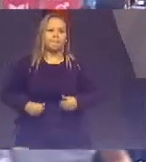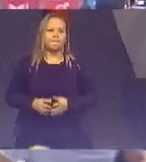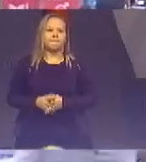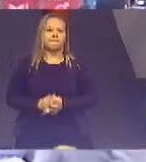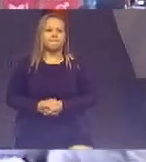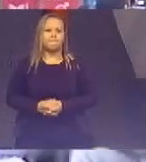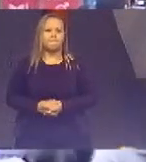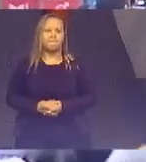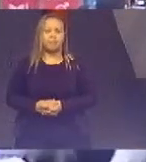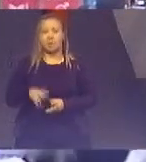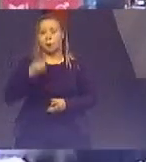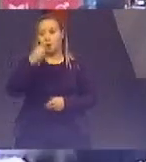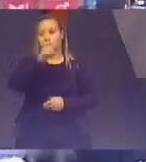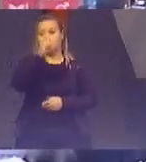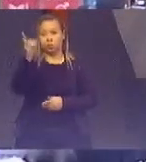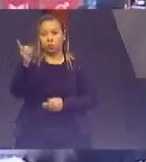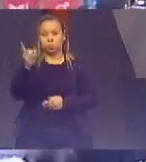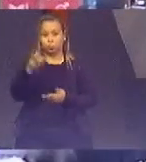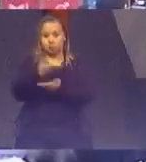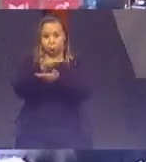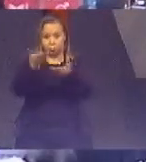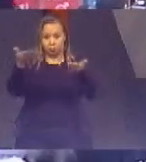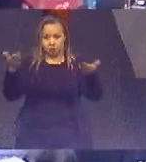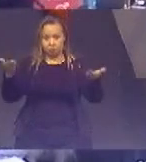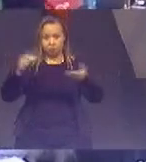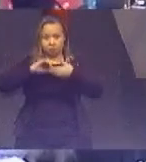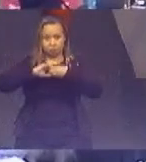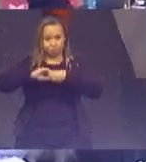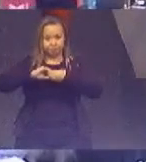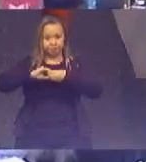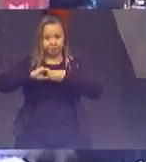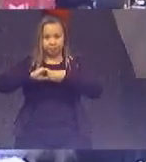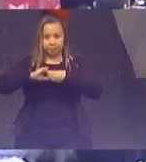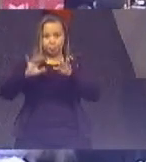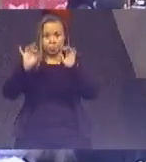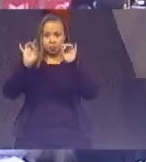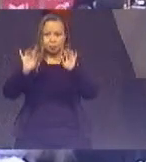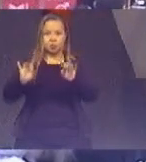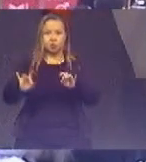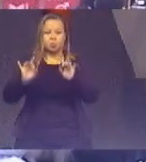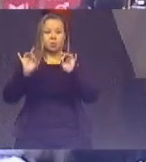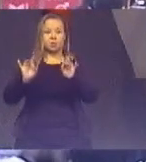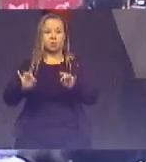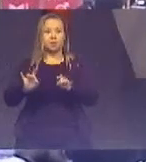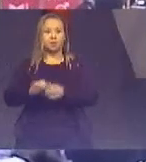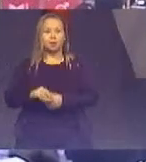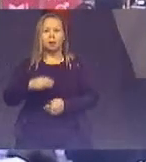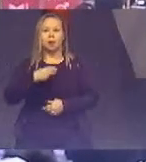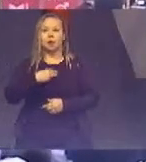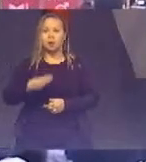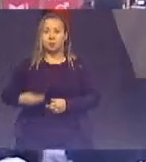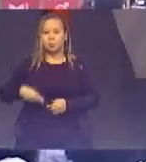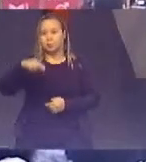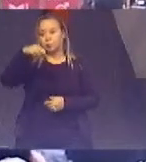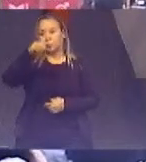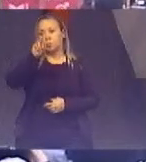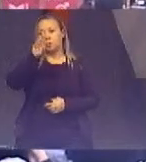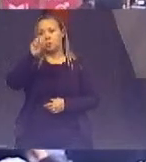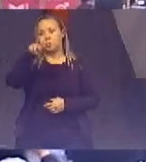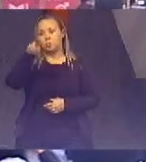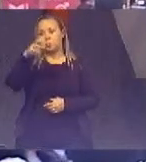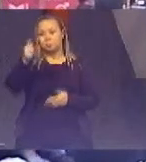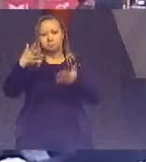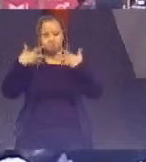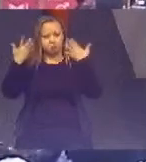Bom dia dia a todos A minha saudação especial ao ministro Noronha É uma